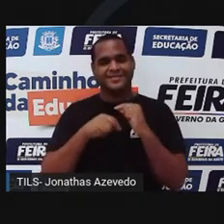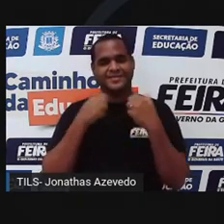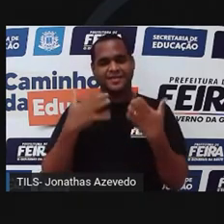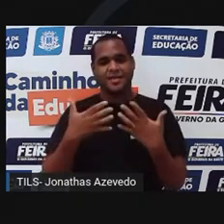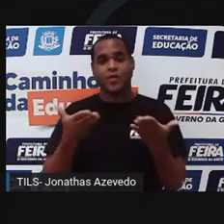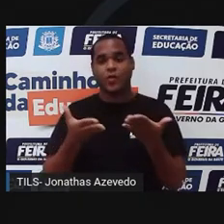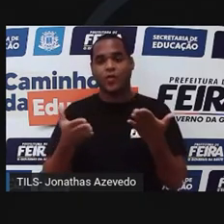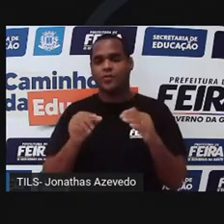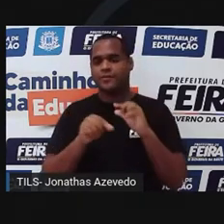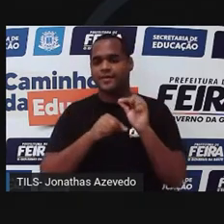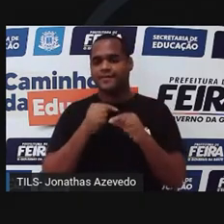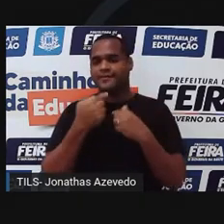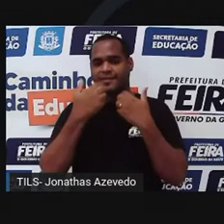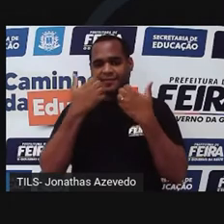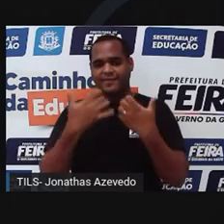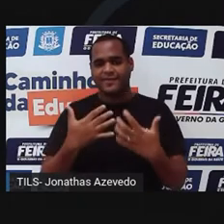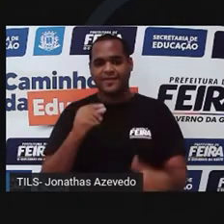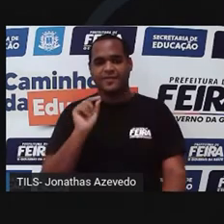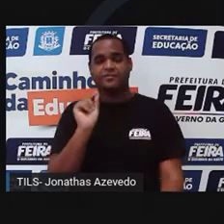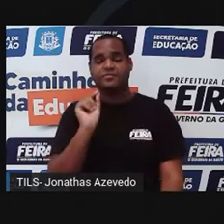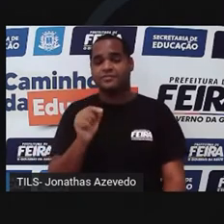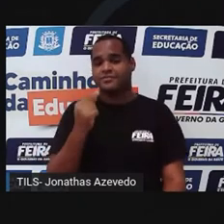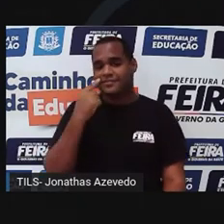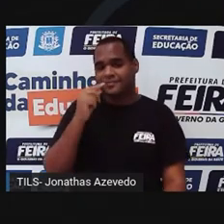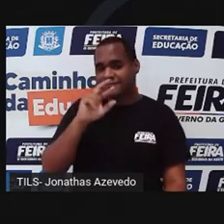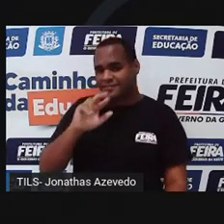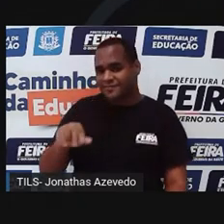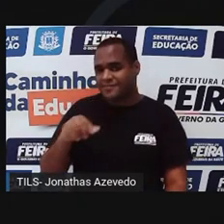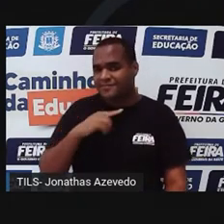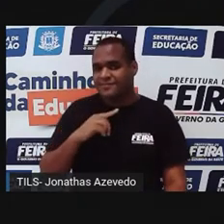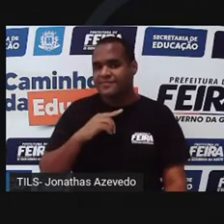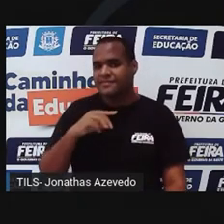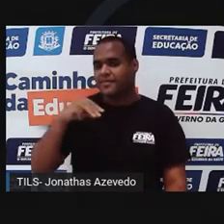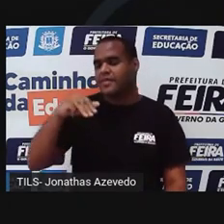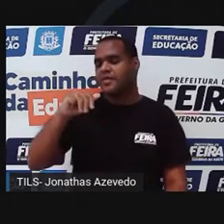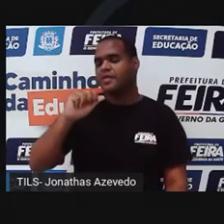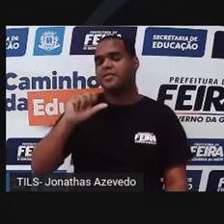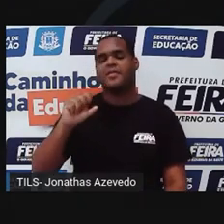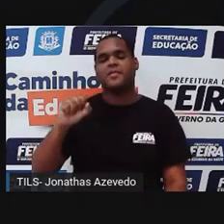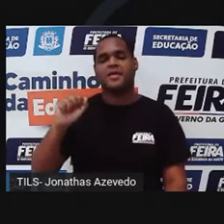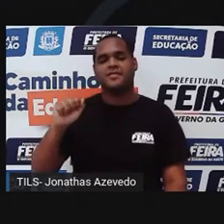Hoje, iremos falar sobre outra propriedade da matéria, chamada massa.